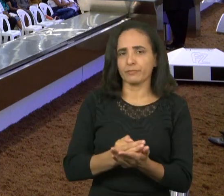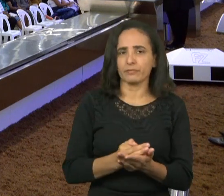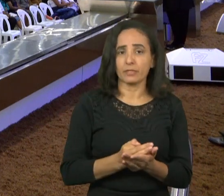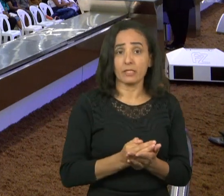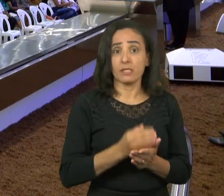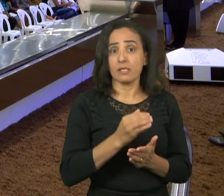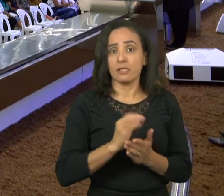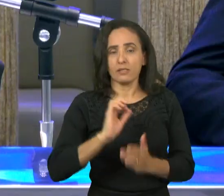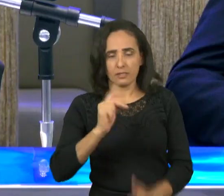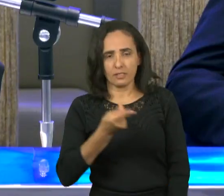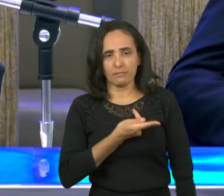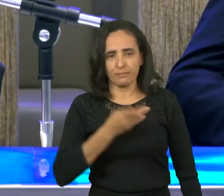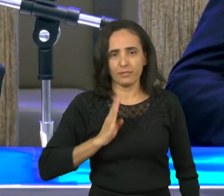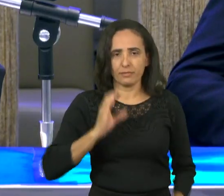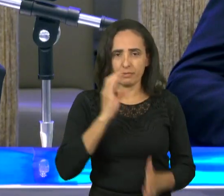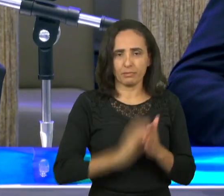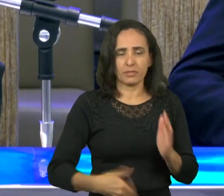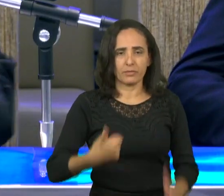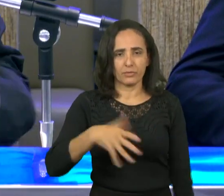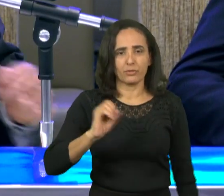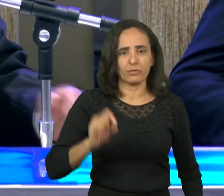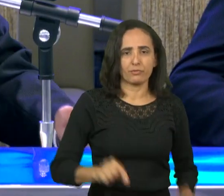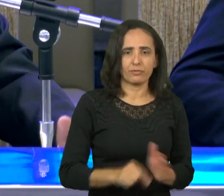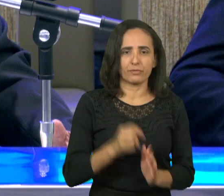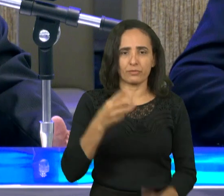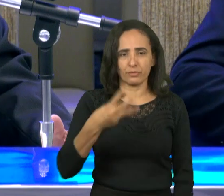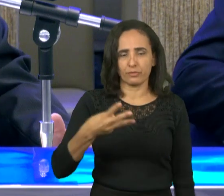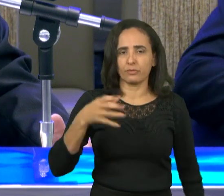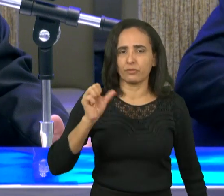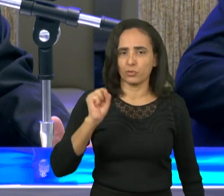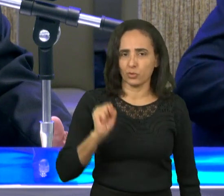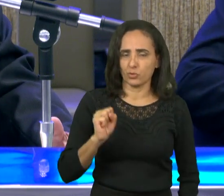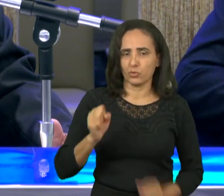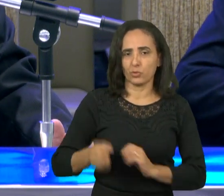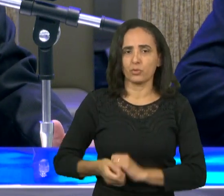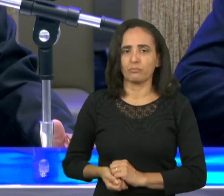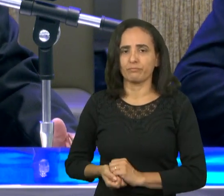citei e o versículo 38 diz assim